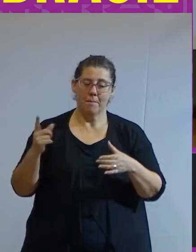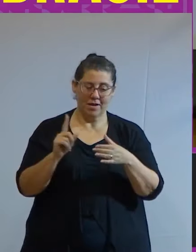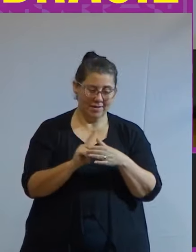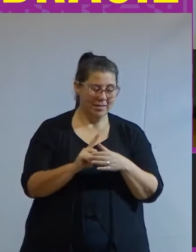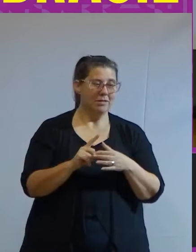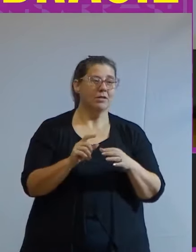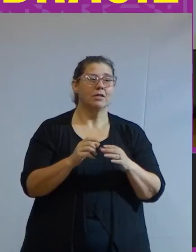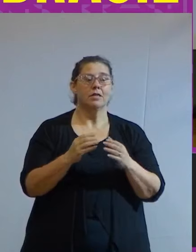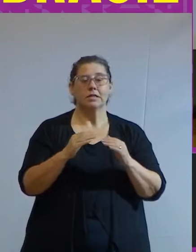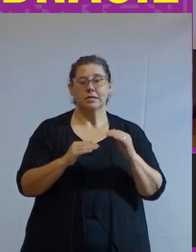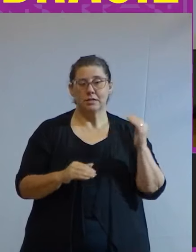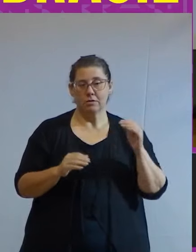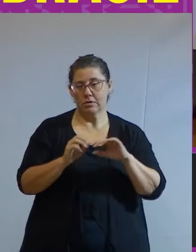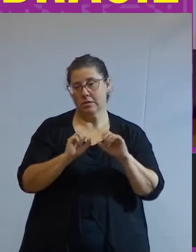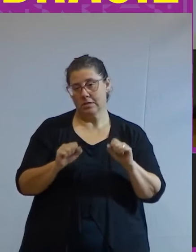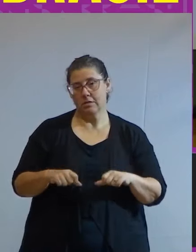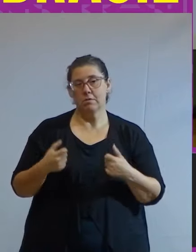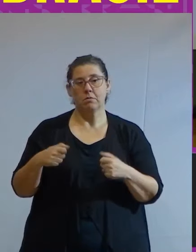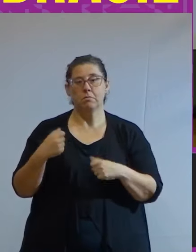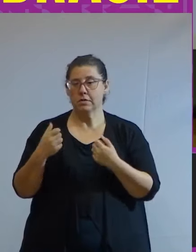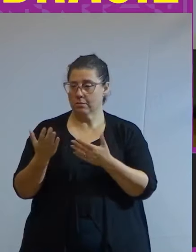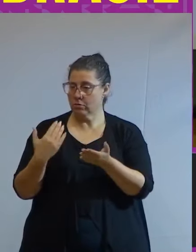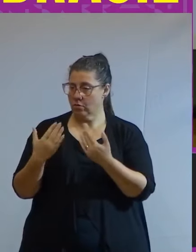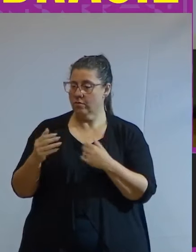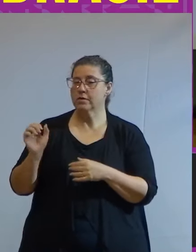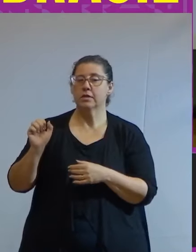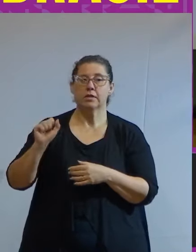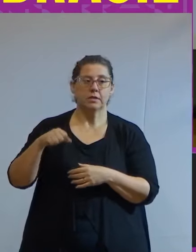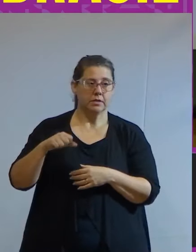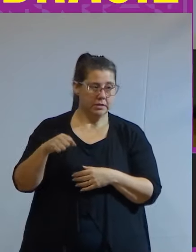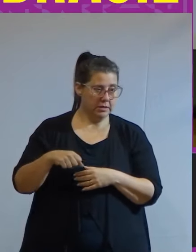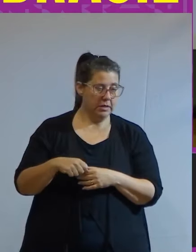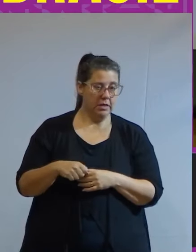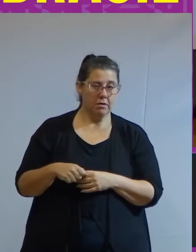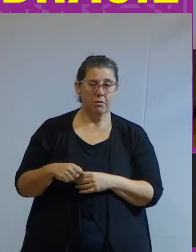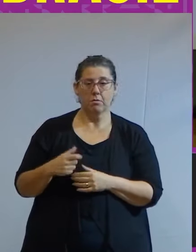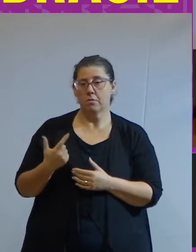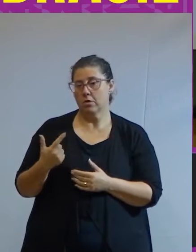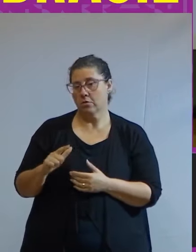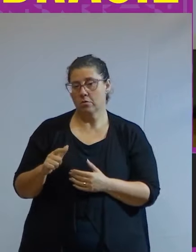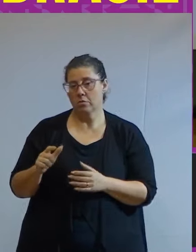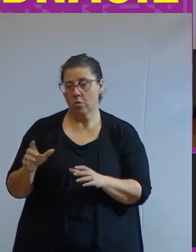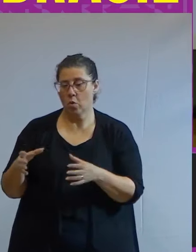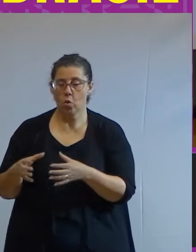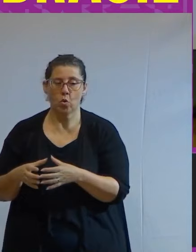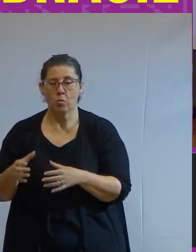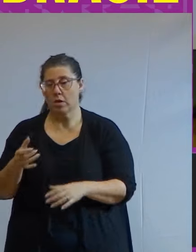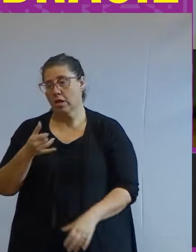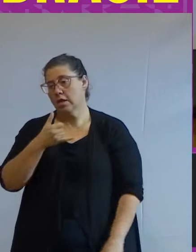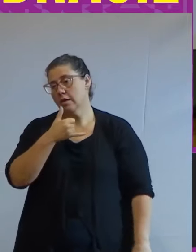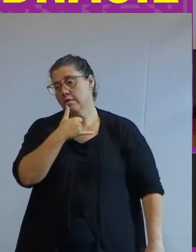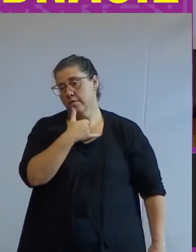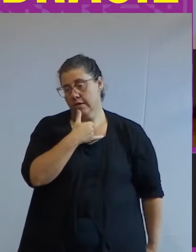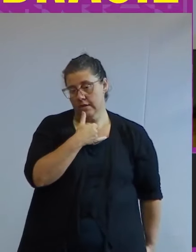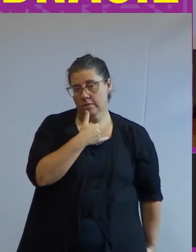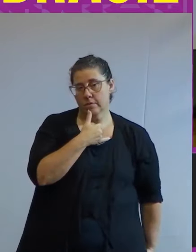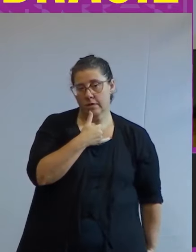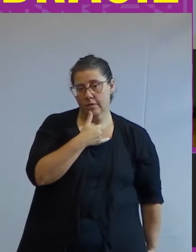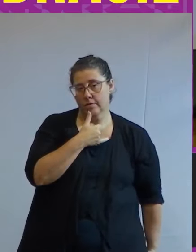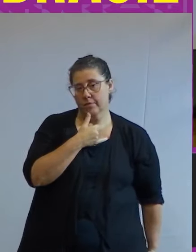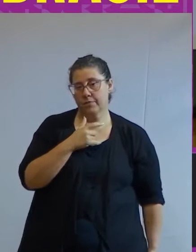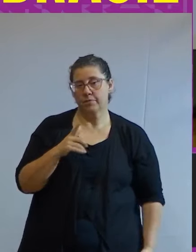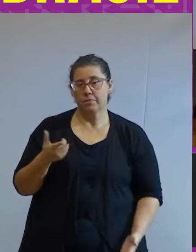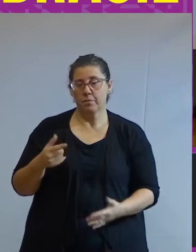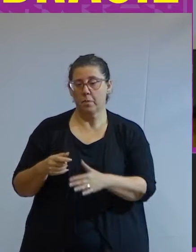no sistema em que vivemos então precisamos conversar e adentrar nesse assunto para não ir para um público que infelizmente acaba colocando como algo